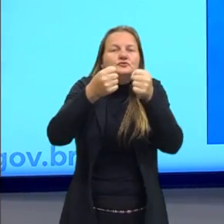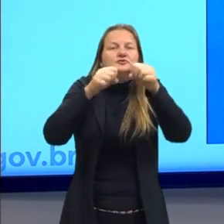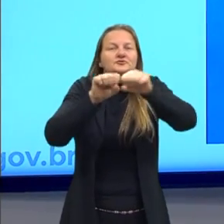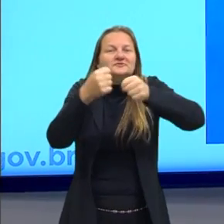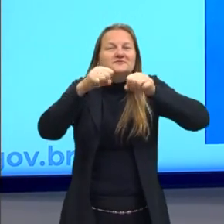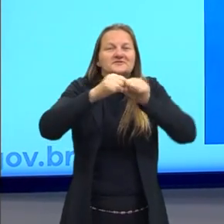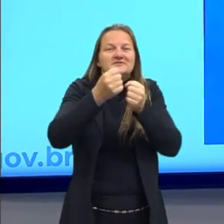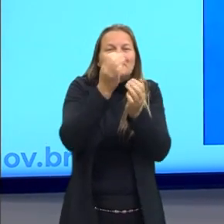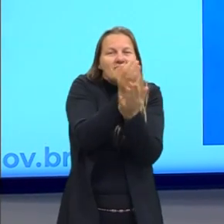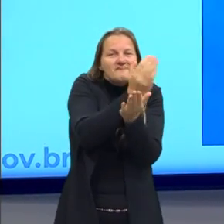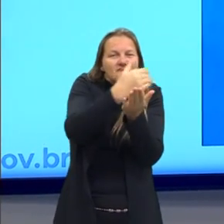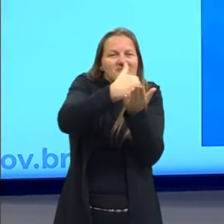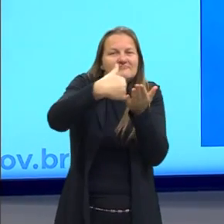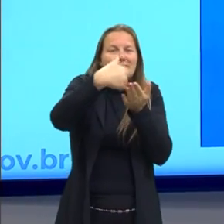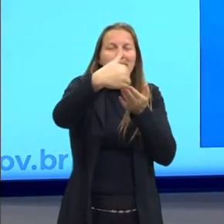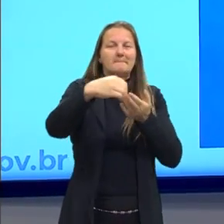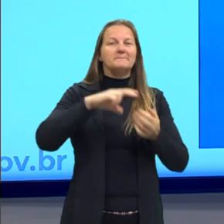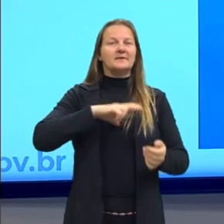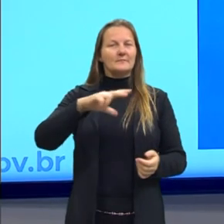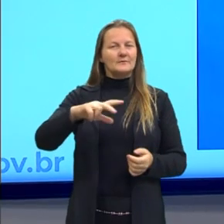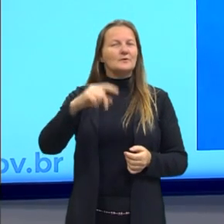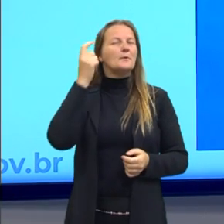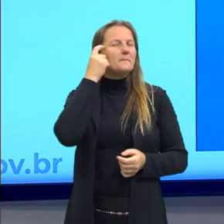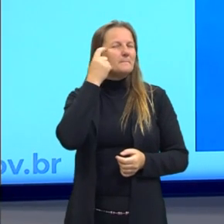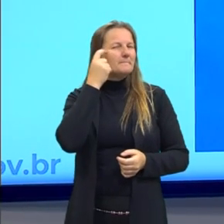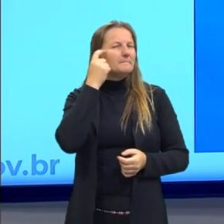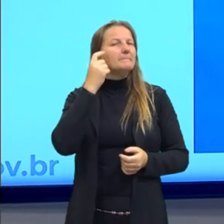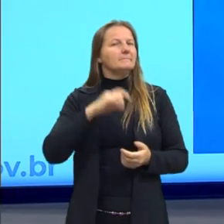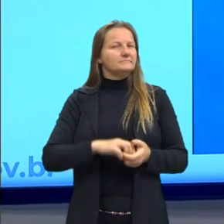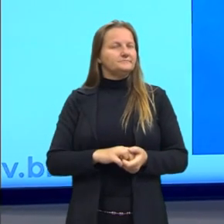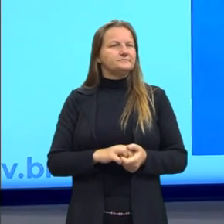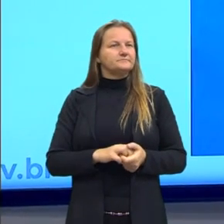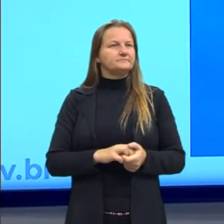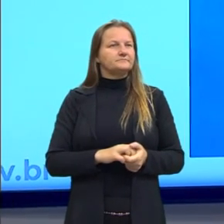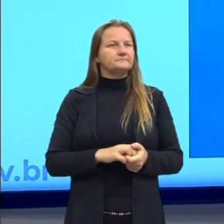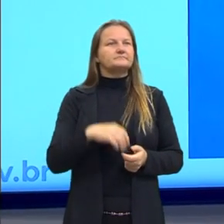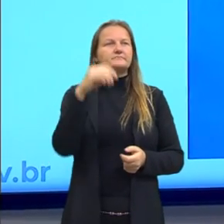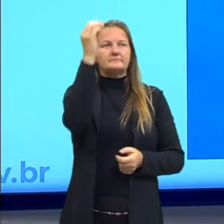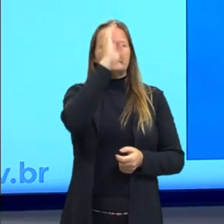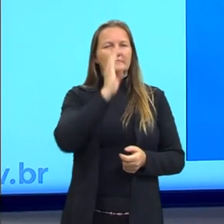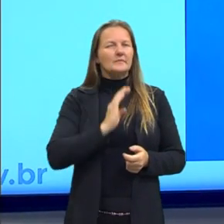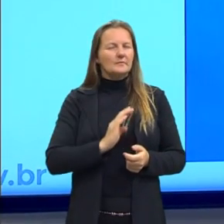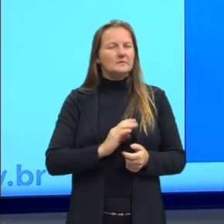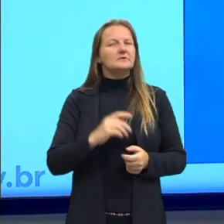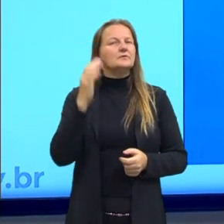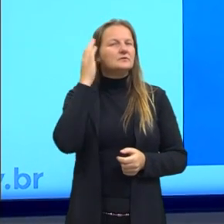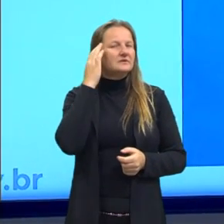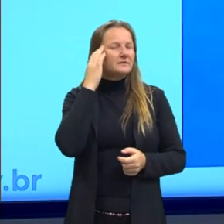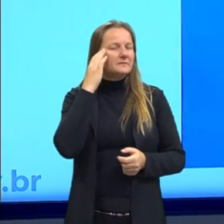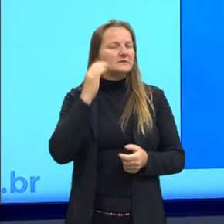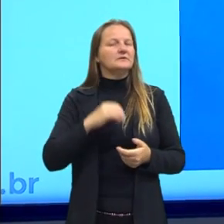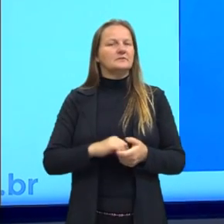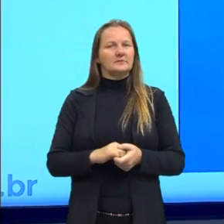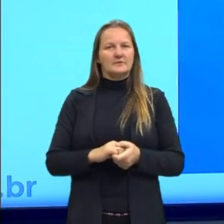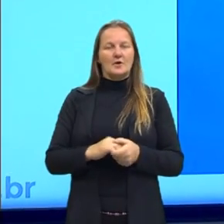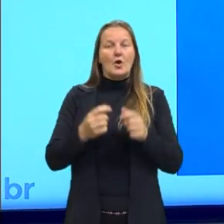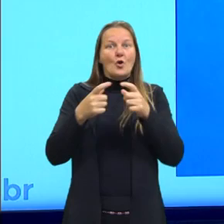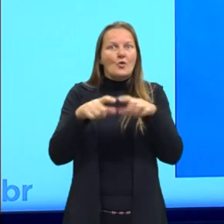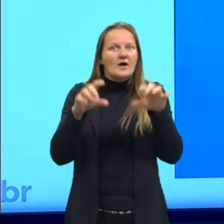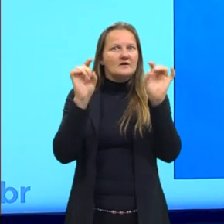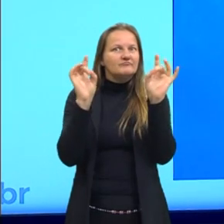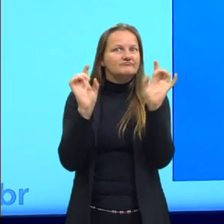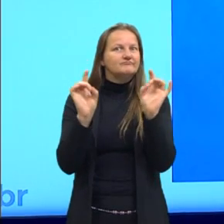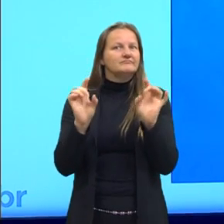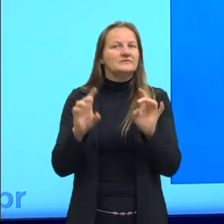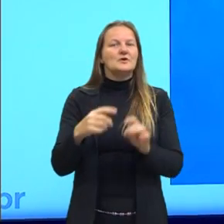provavelmente os portugueses já suspeitavam da existência aqui do Brasil. Já pensavam que existia um lugar ali. E por